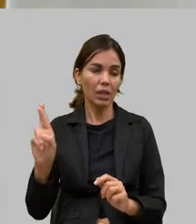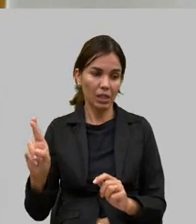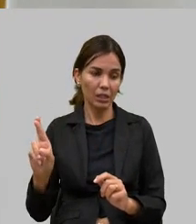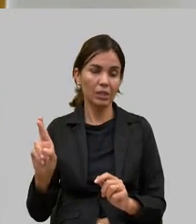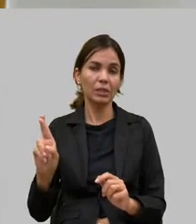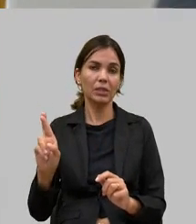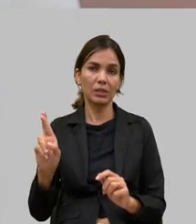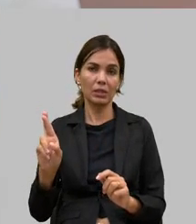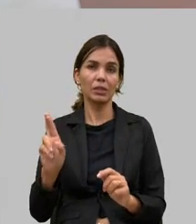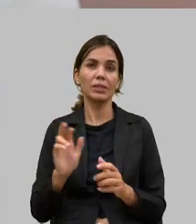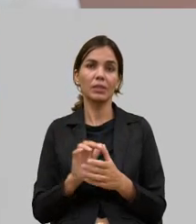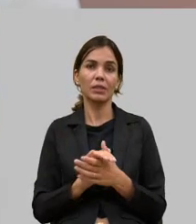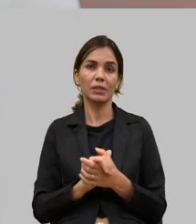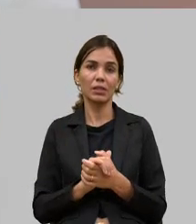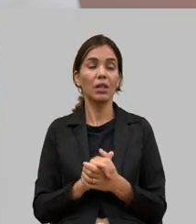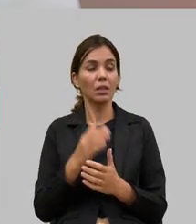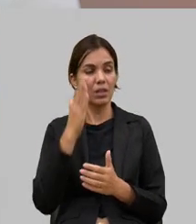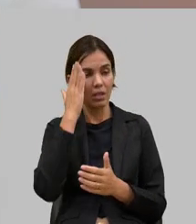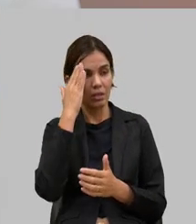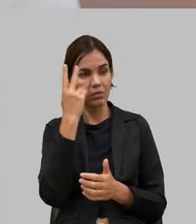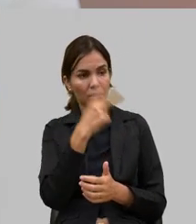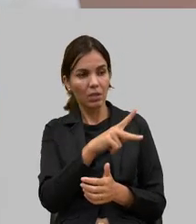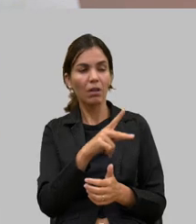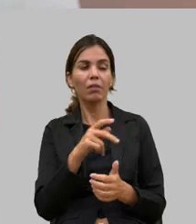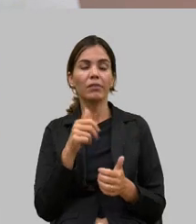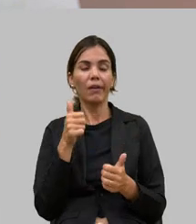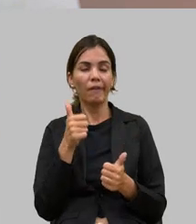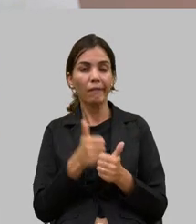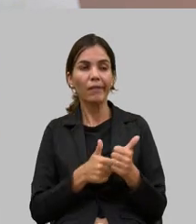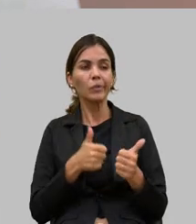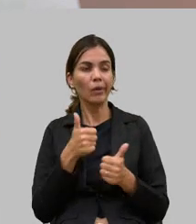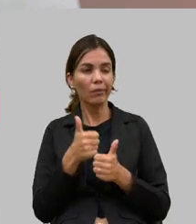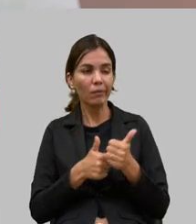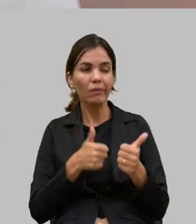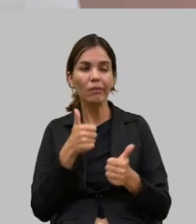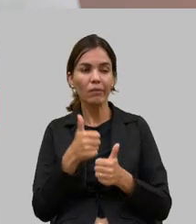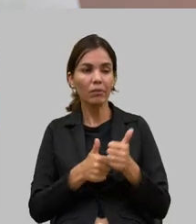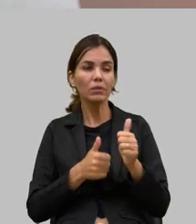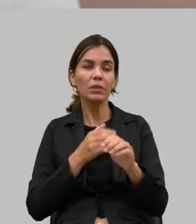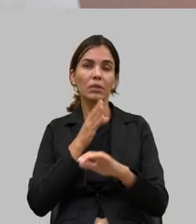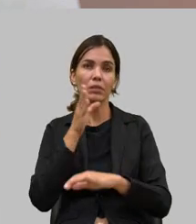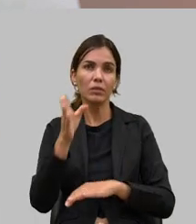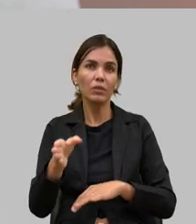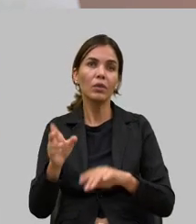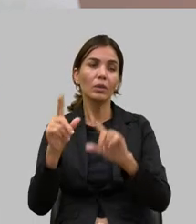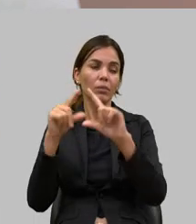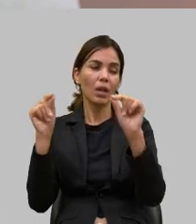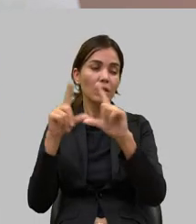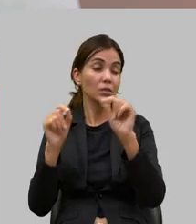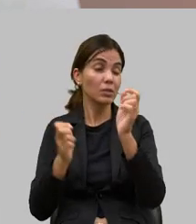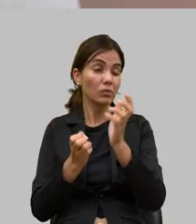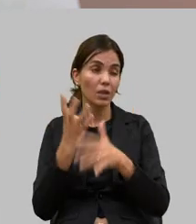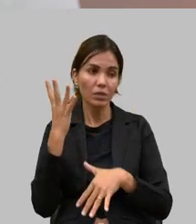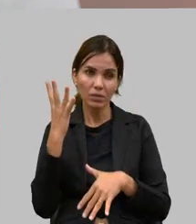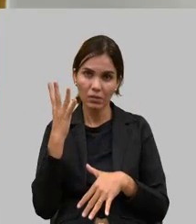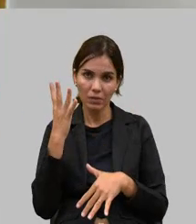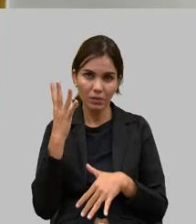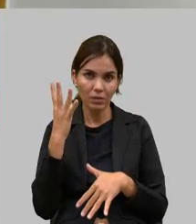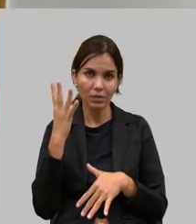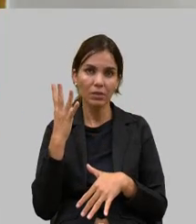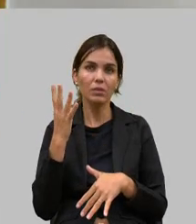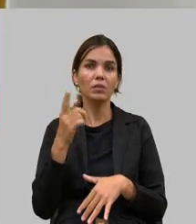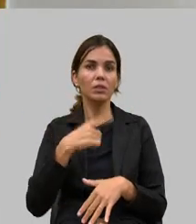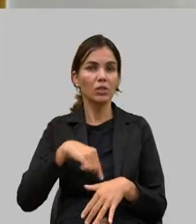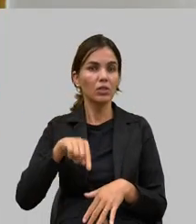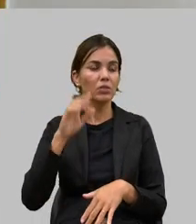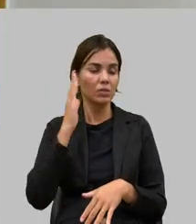eu sei da sua luta quando foi a Brasília diversas vezes e nós sabemos e ouvimos isso